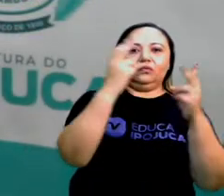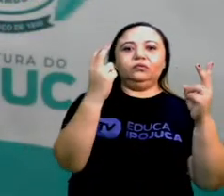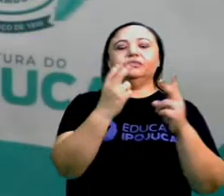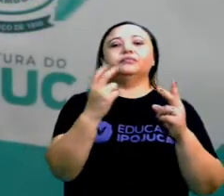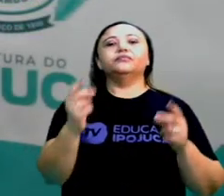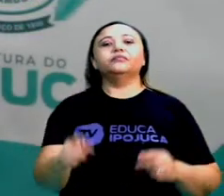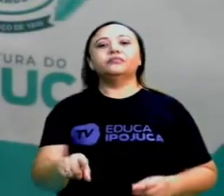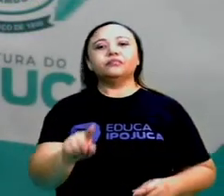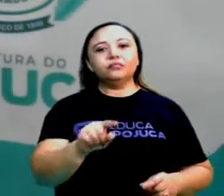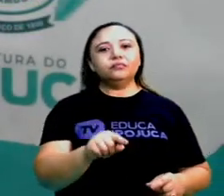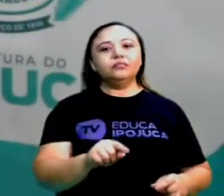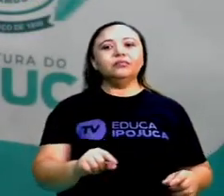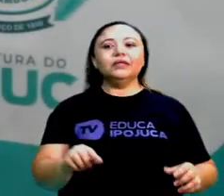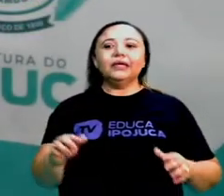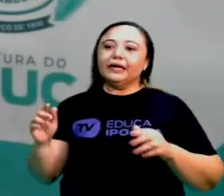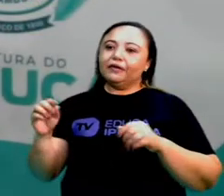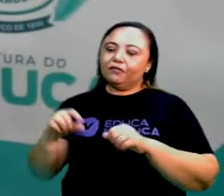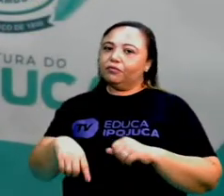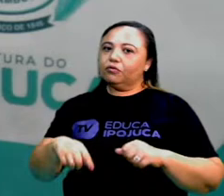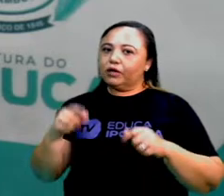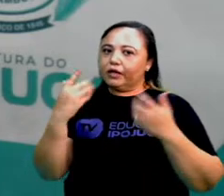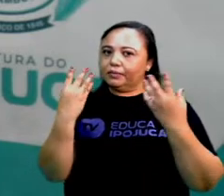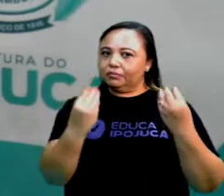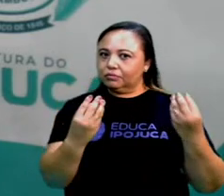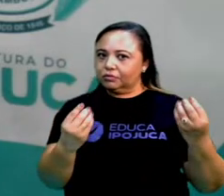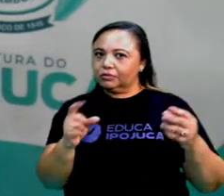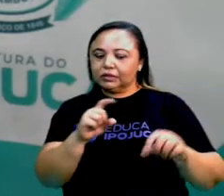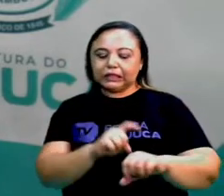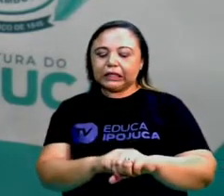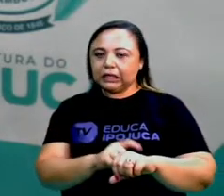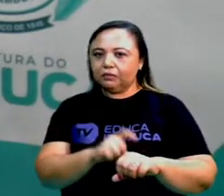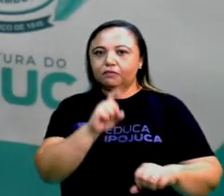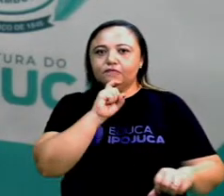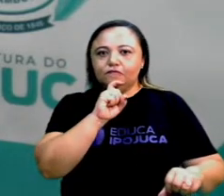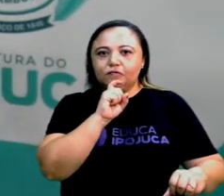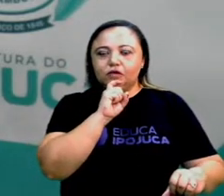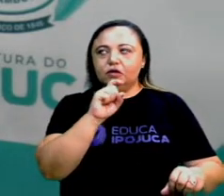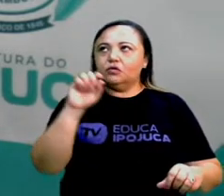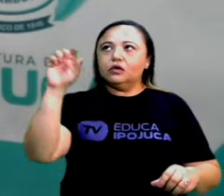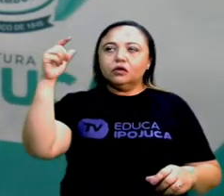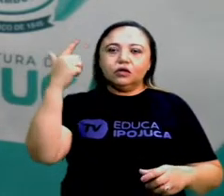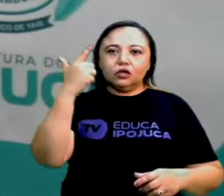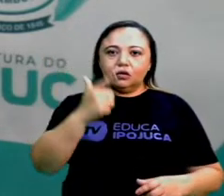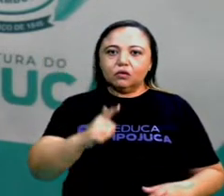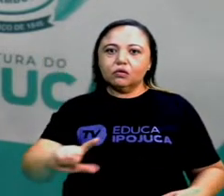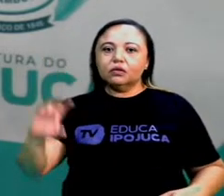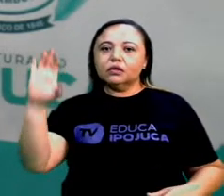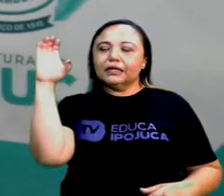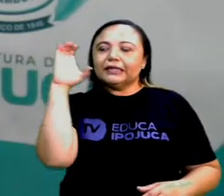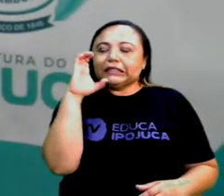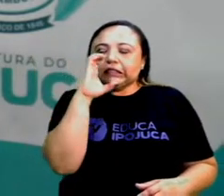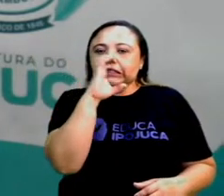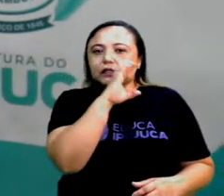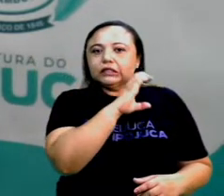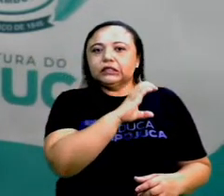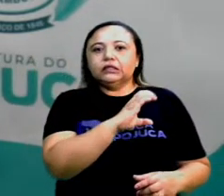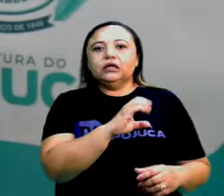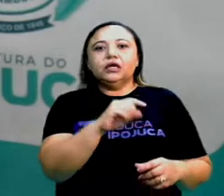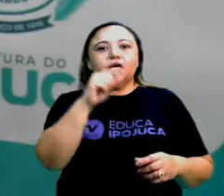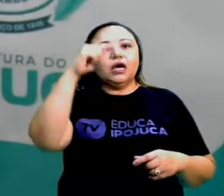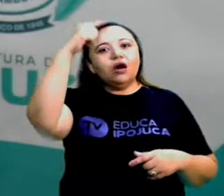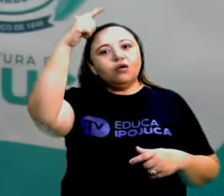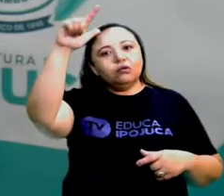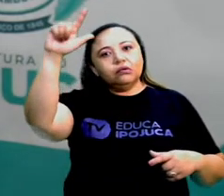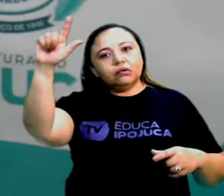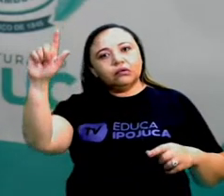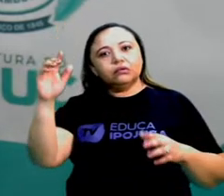porque é a maior parte frio e a outra metade é tudo quente. E as outras estações, ela fica um pouquinho escondidinha. Mas